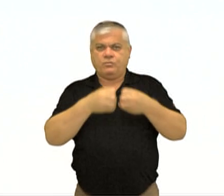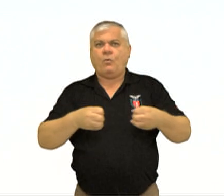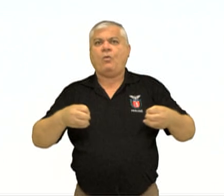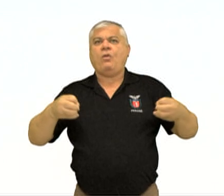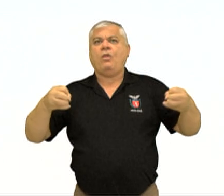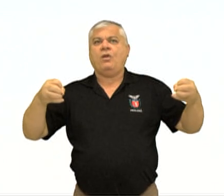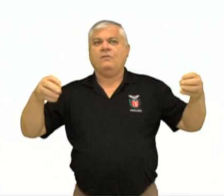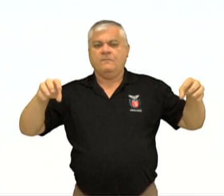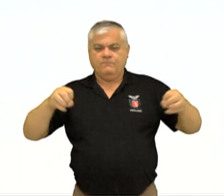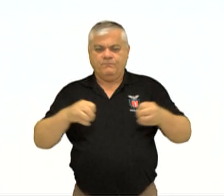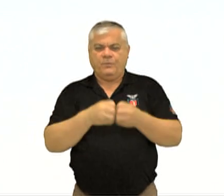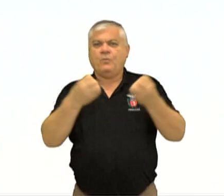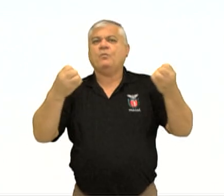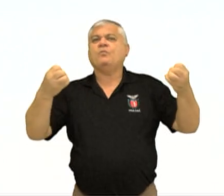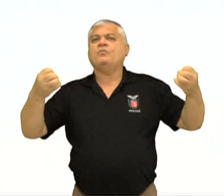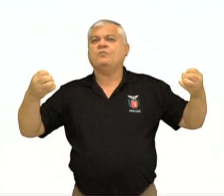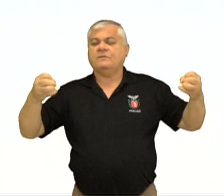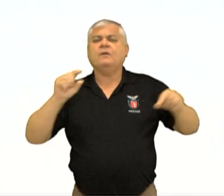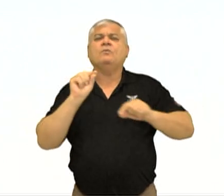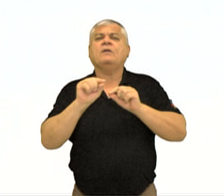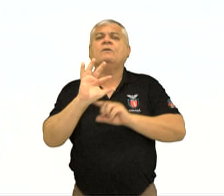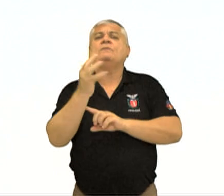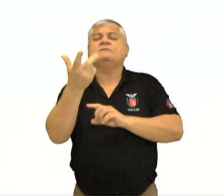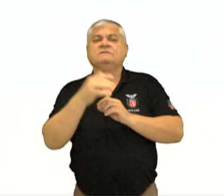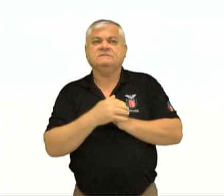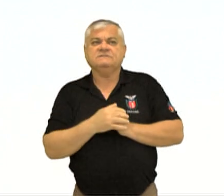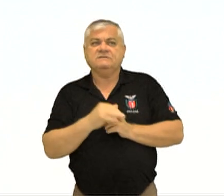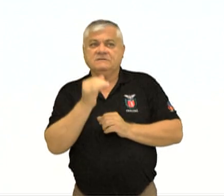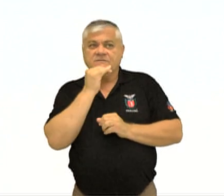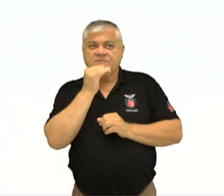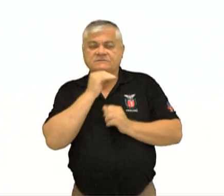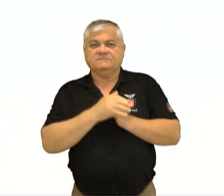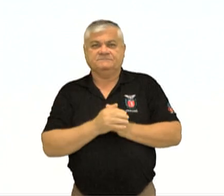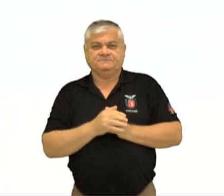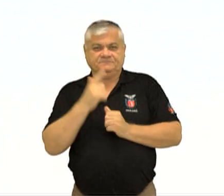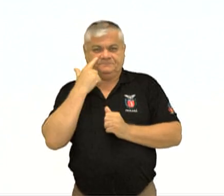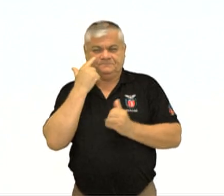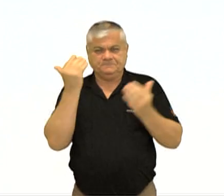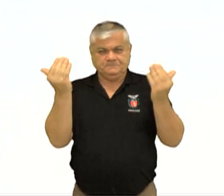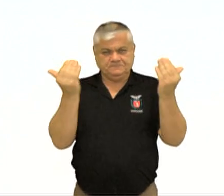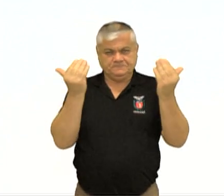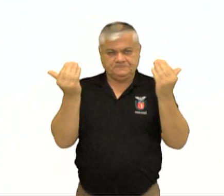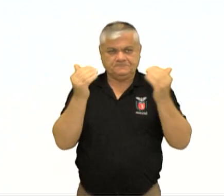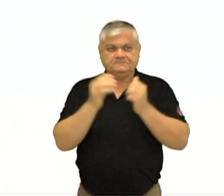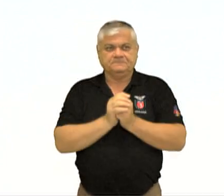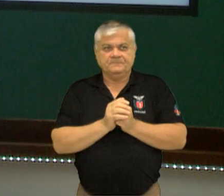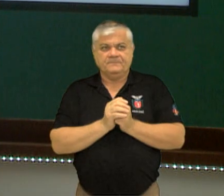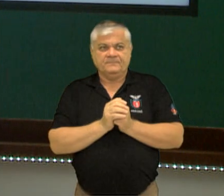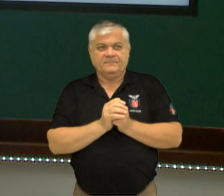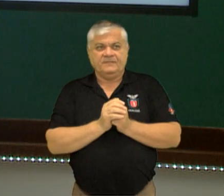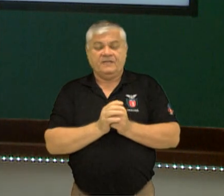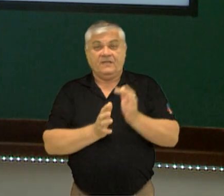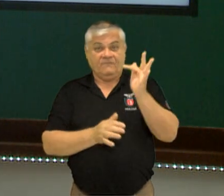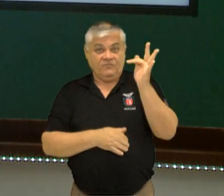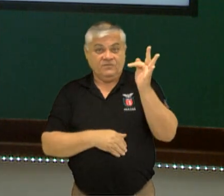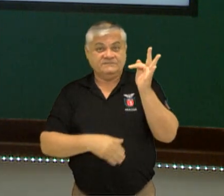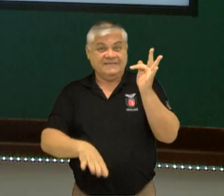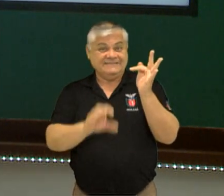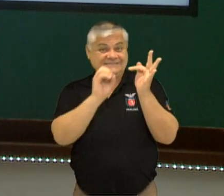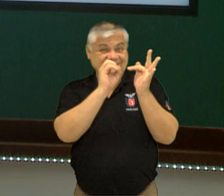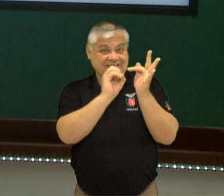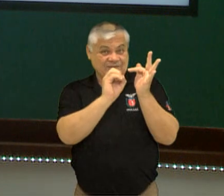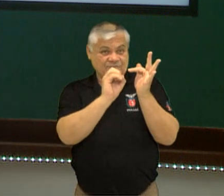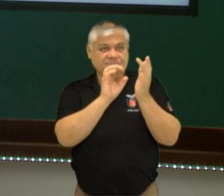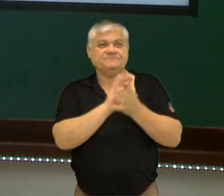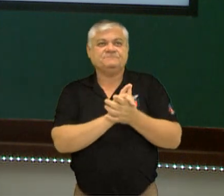mudam o seu sentido, né? O que que acaba acontecendo? Se você for analisar aqui e considerando que as forças resultantes são iguais a zero, eu vou ter o